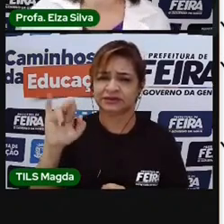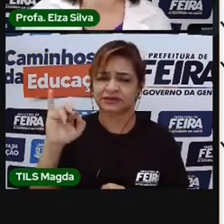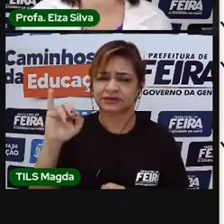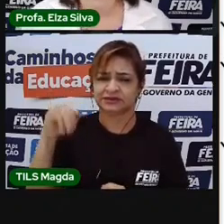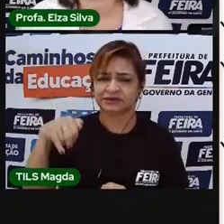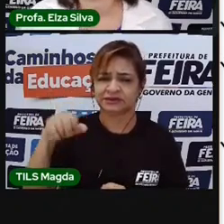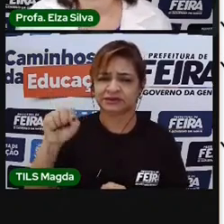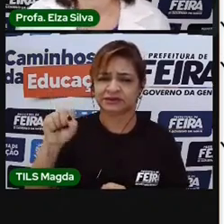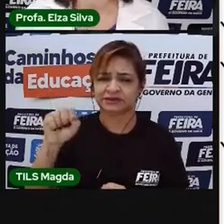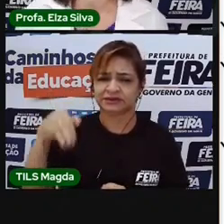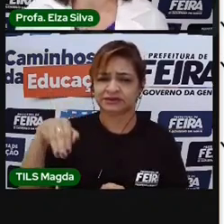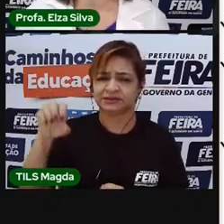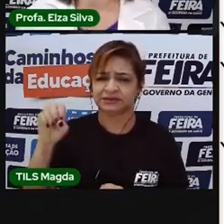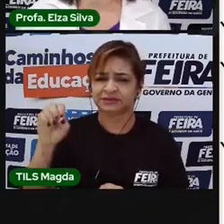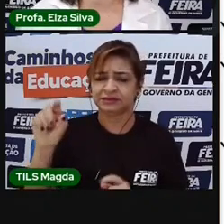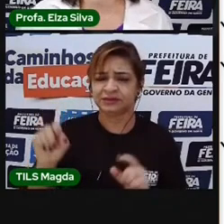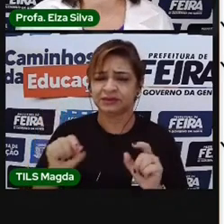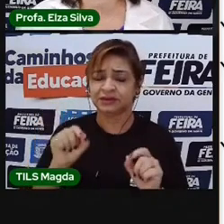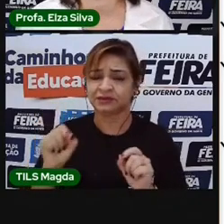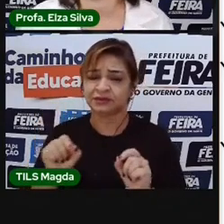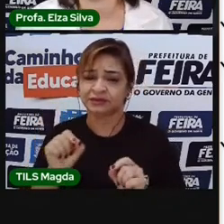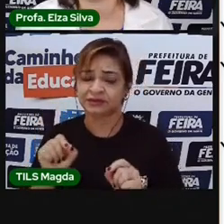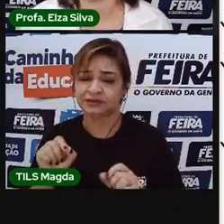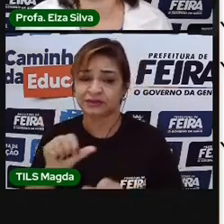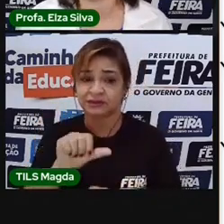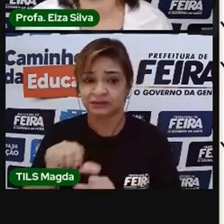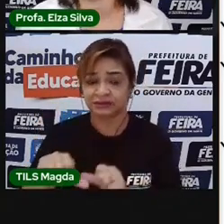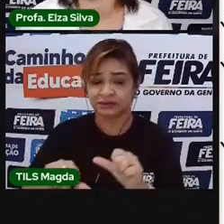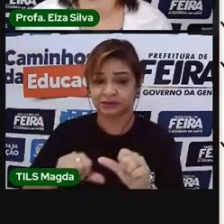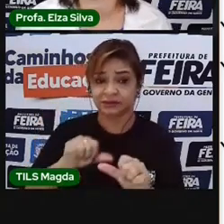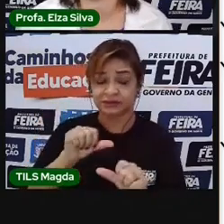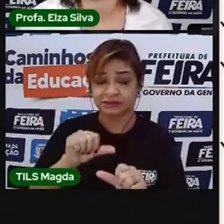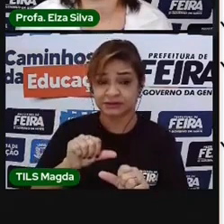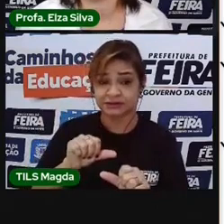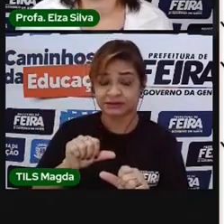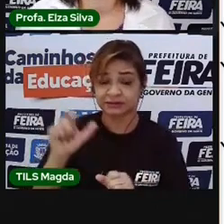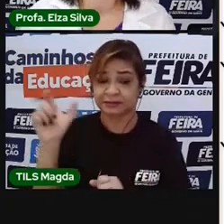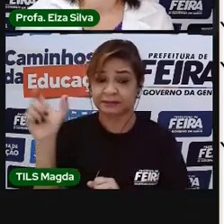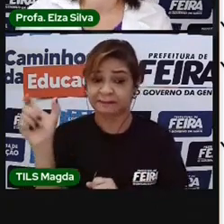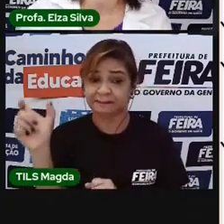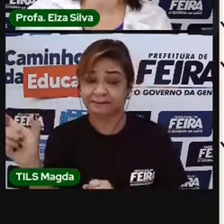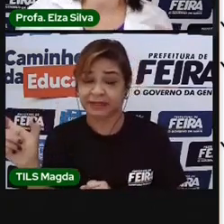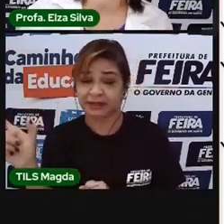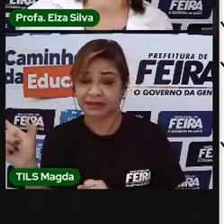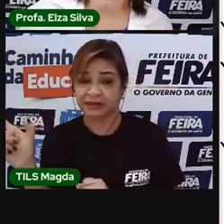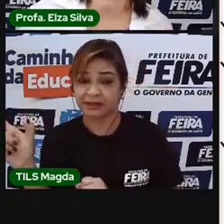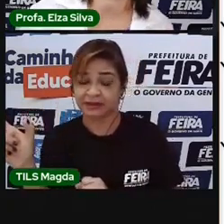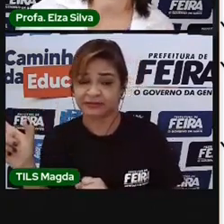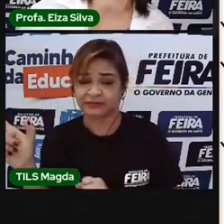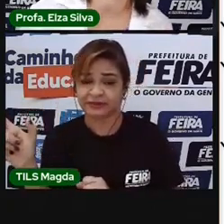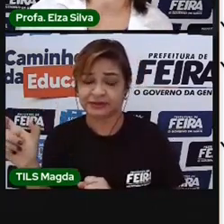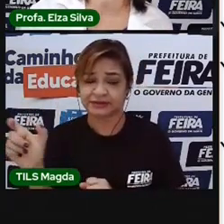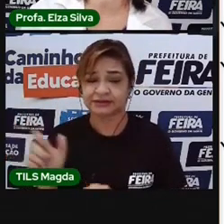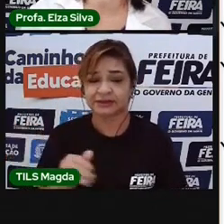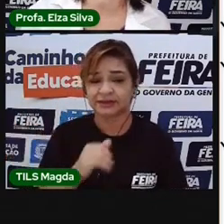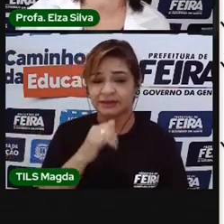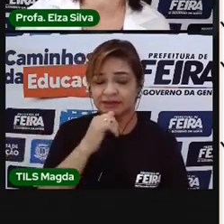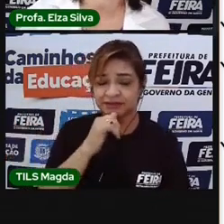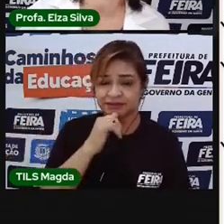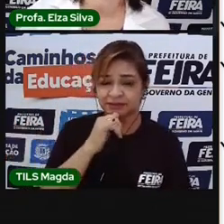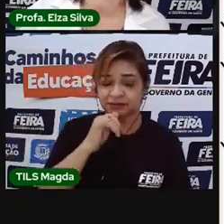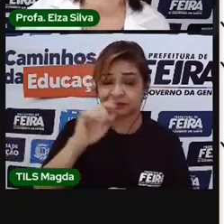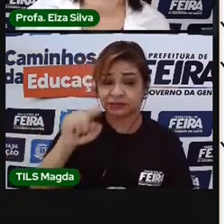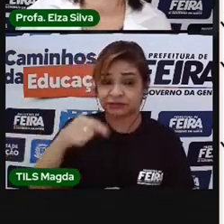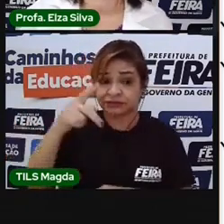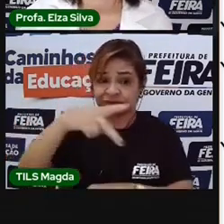Estrangeirismo é o processo que introduz palavras vindas de outros idiomas na língua